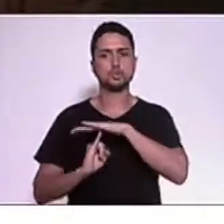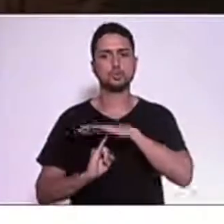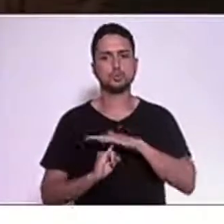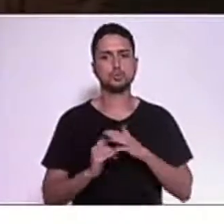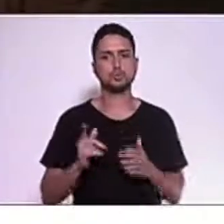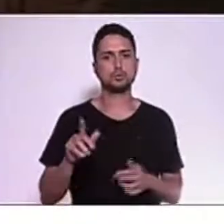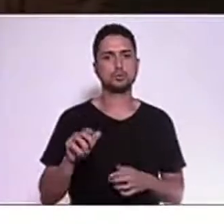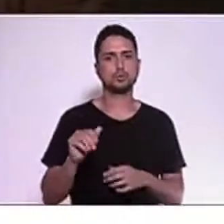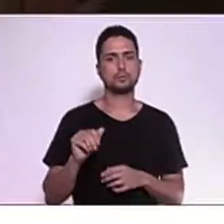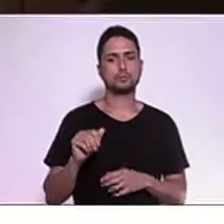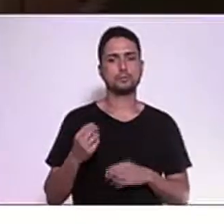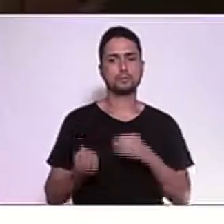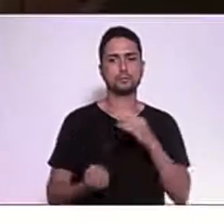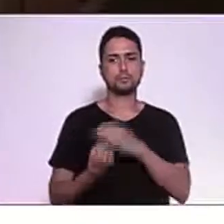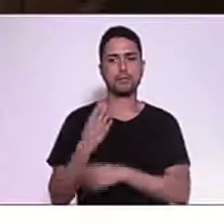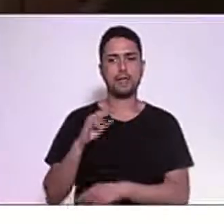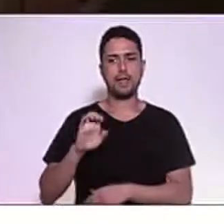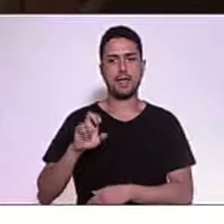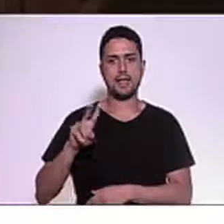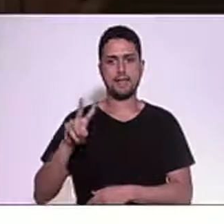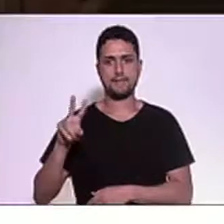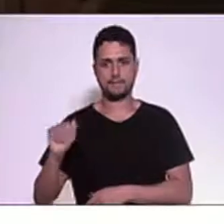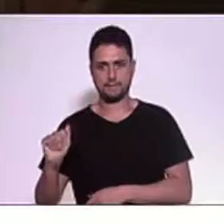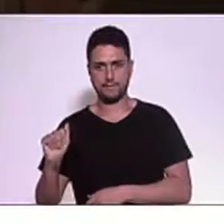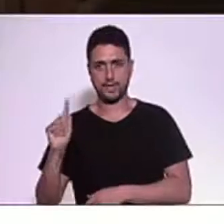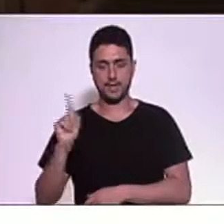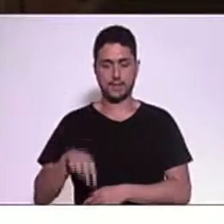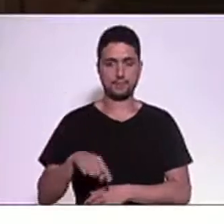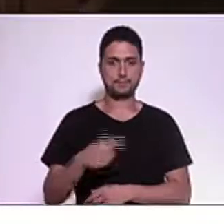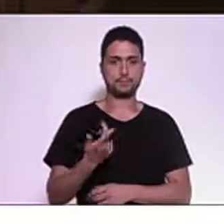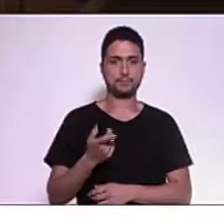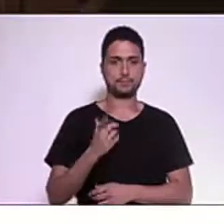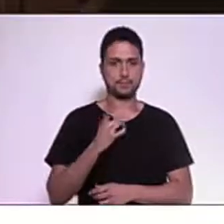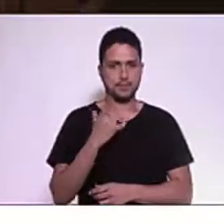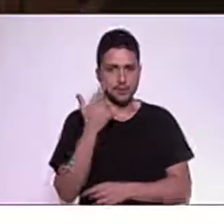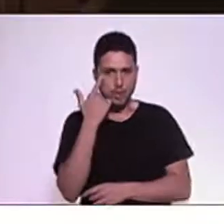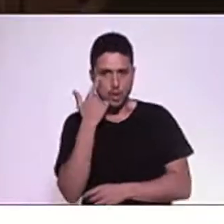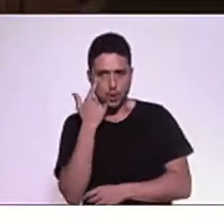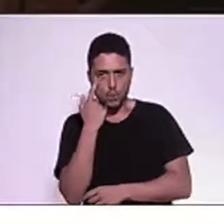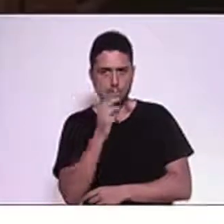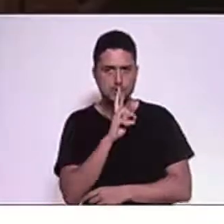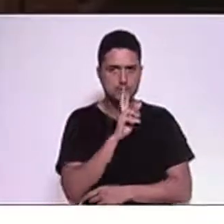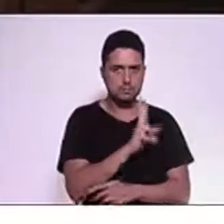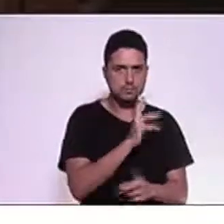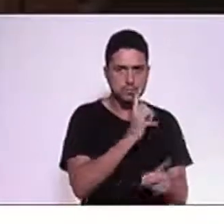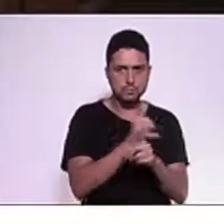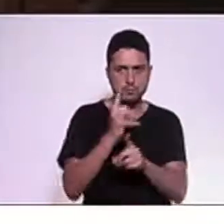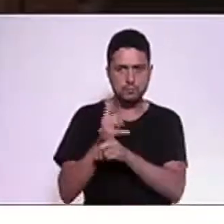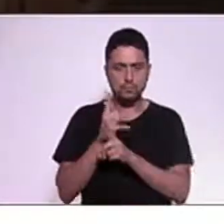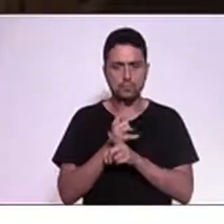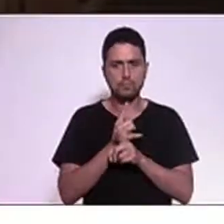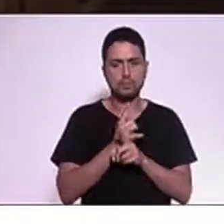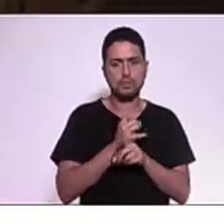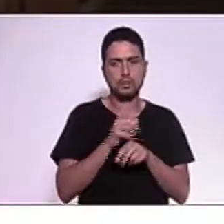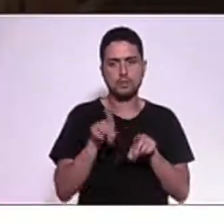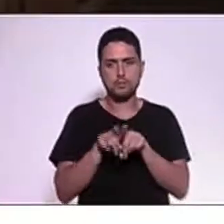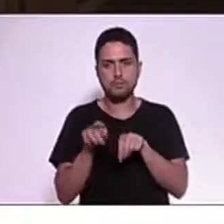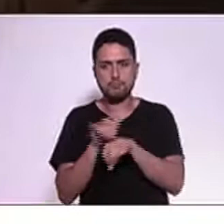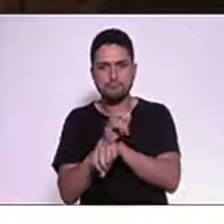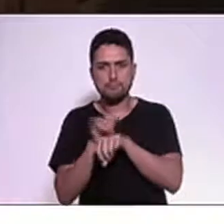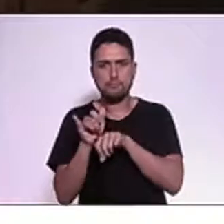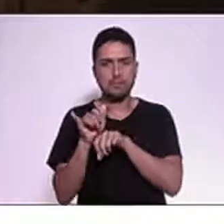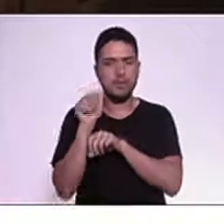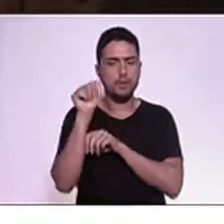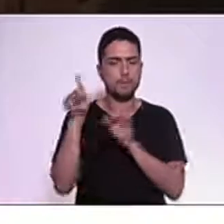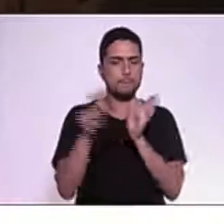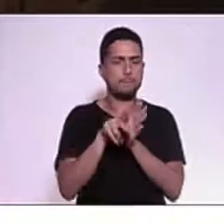plataforma Eva, evidências sobre violências e alternativas para mulheres e meninas, é fundamental a gente ver